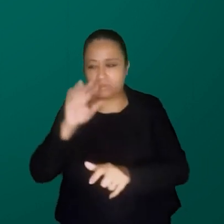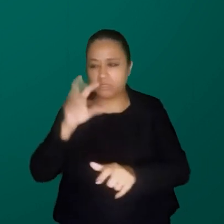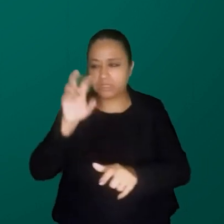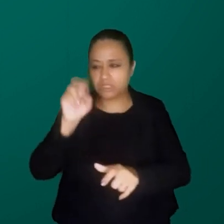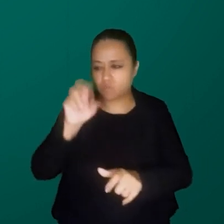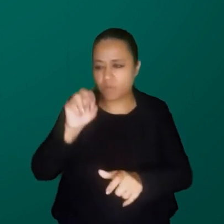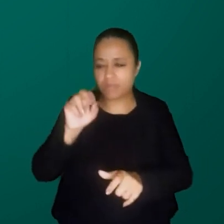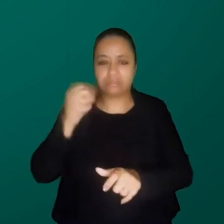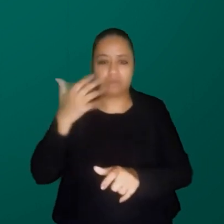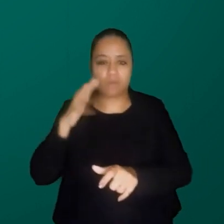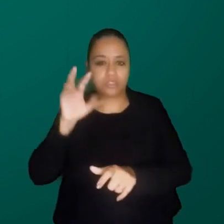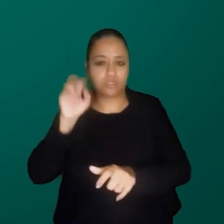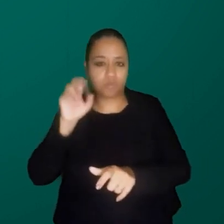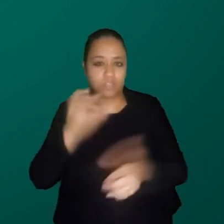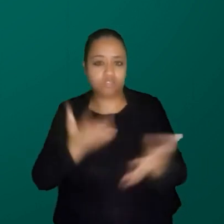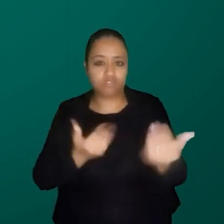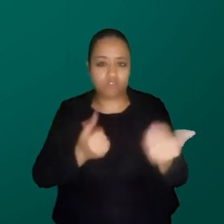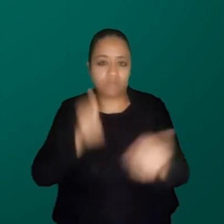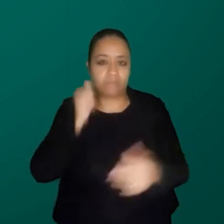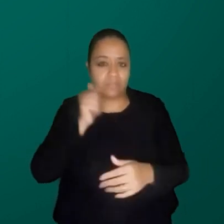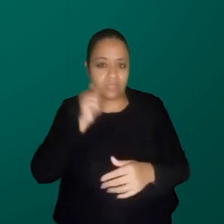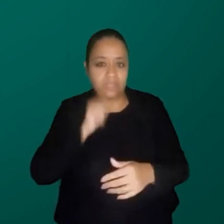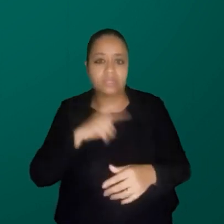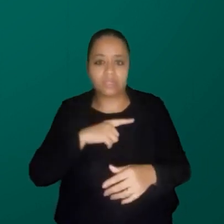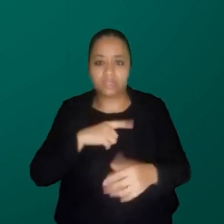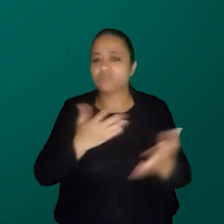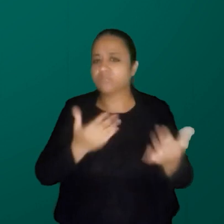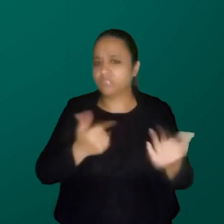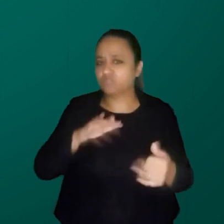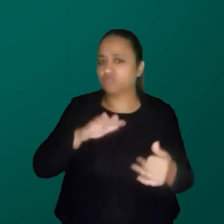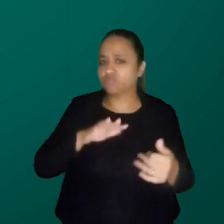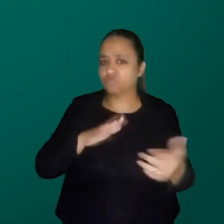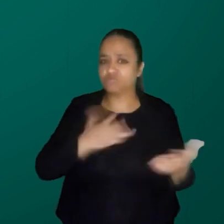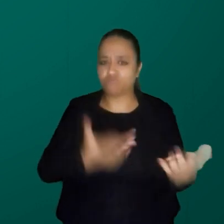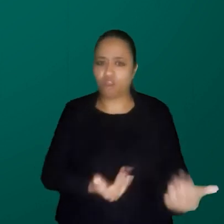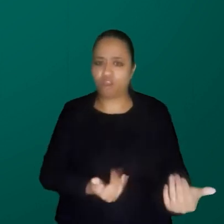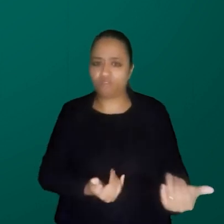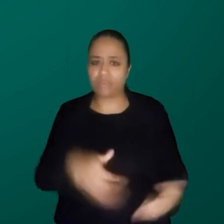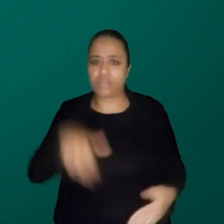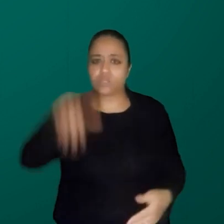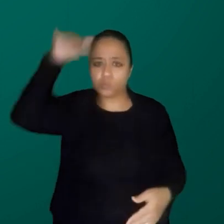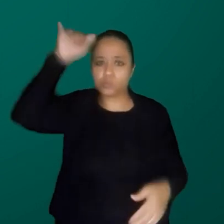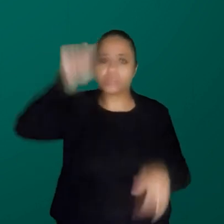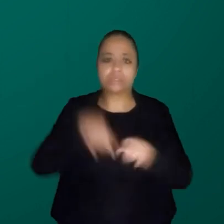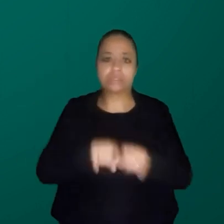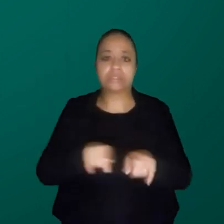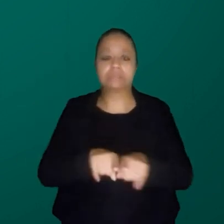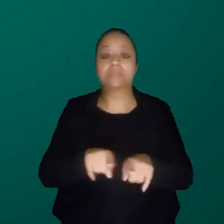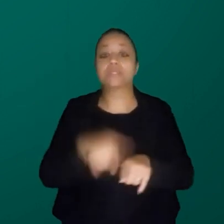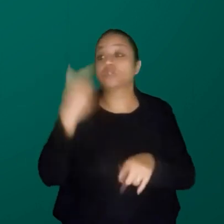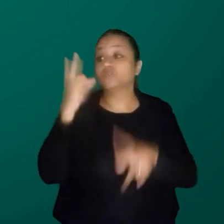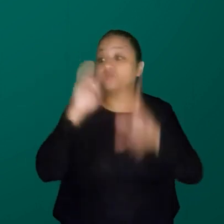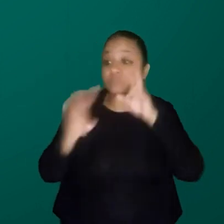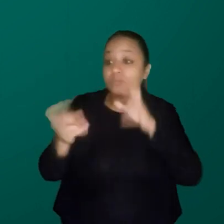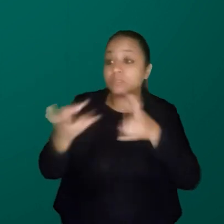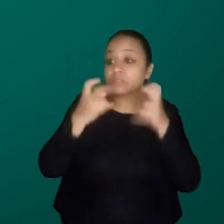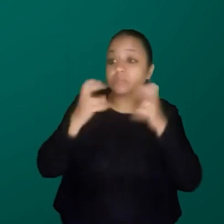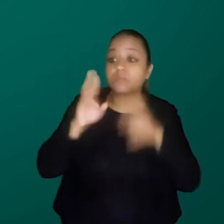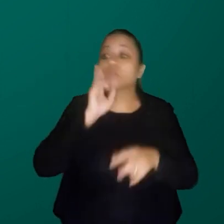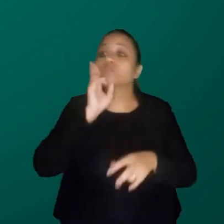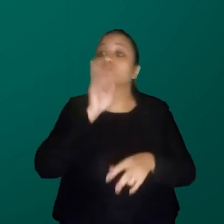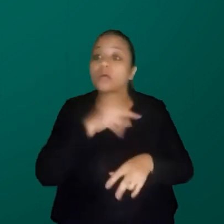jovens e meninas, meninas, porque tem meninas muito novas e jovens e adultas, né? E a gente consegue ver o resultado disso. Então,